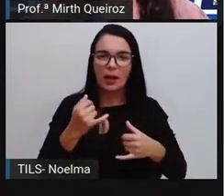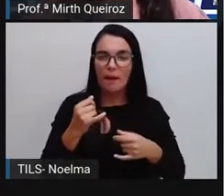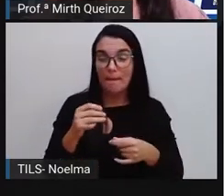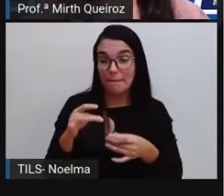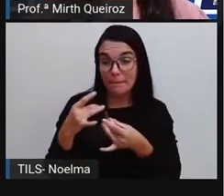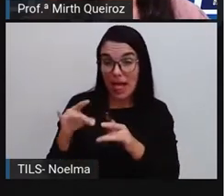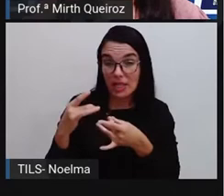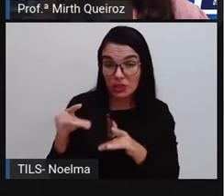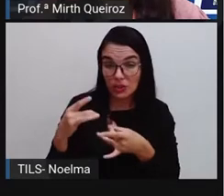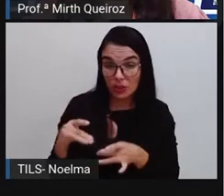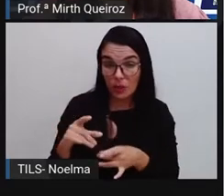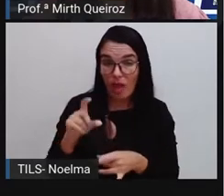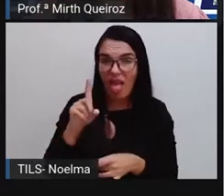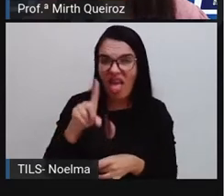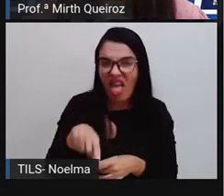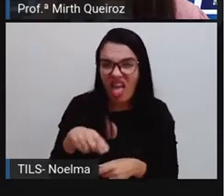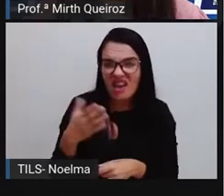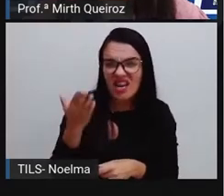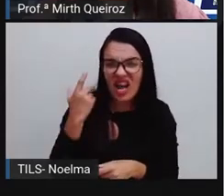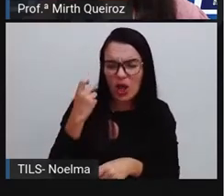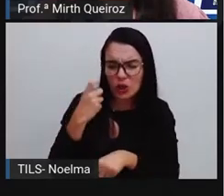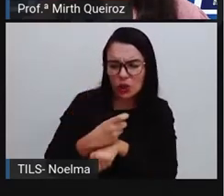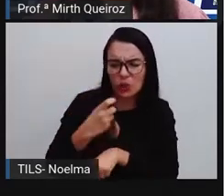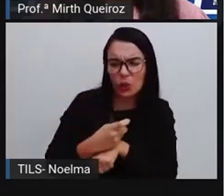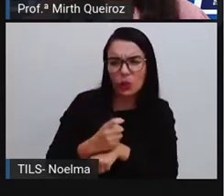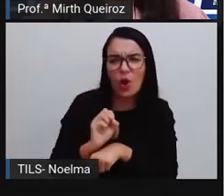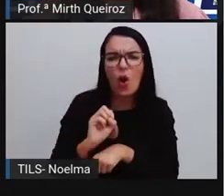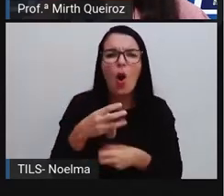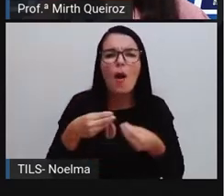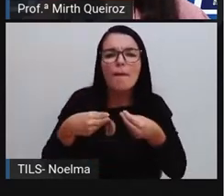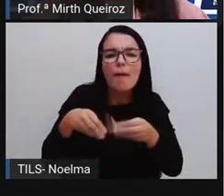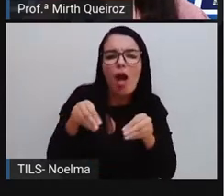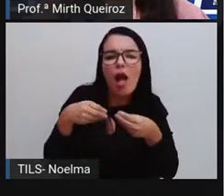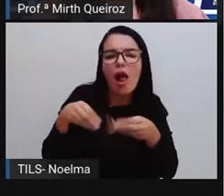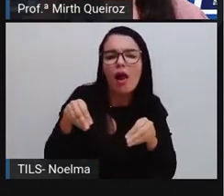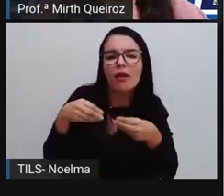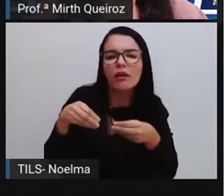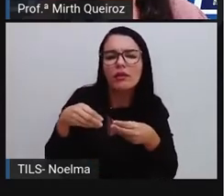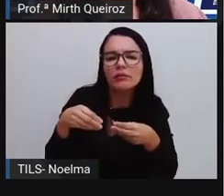O plástico era duro ou ele era mais flexível?